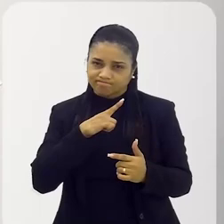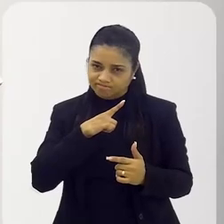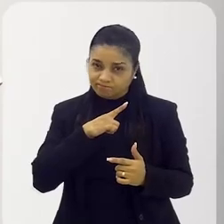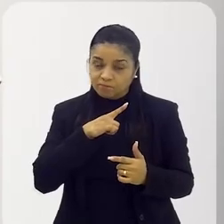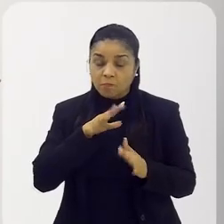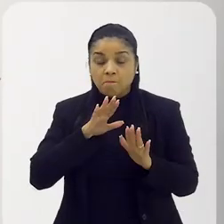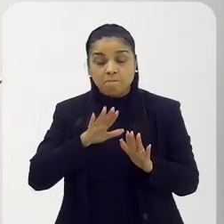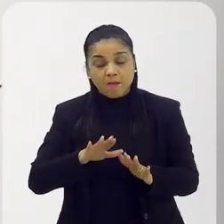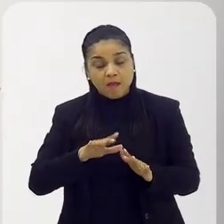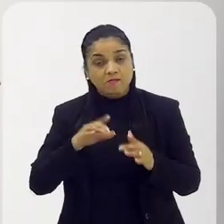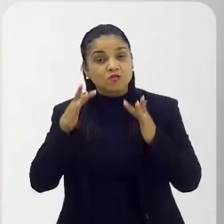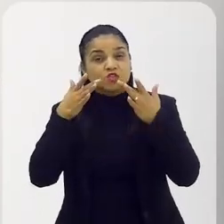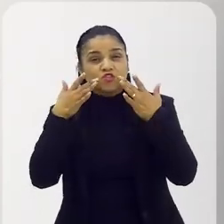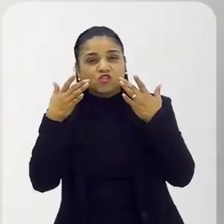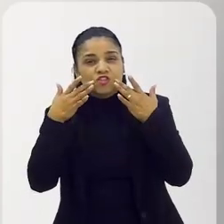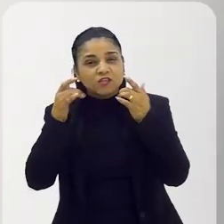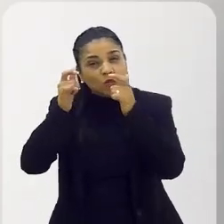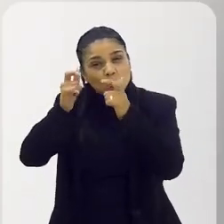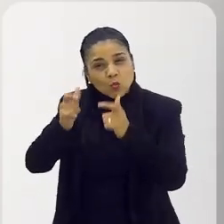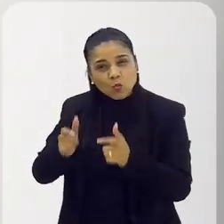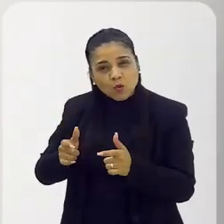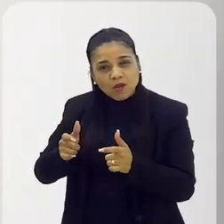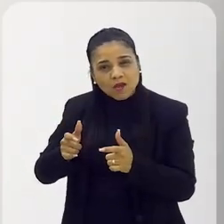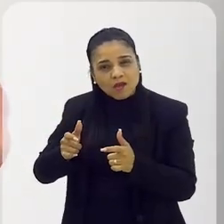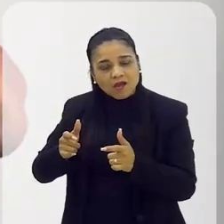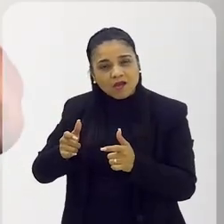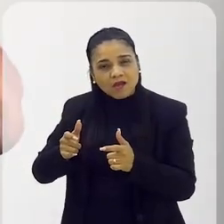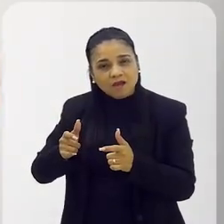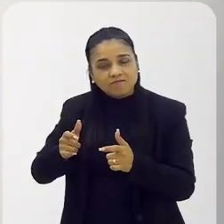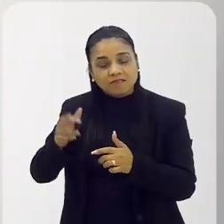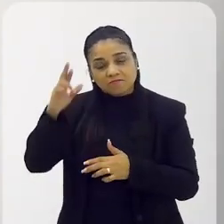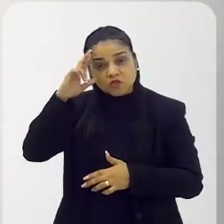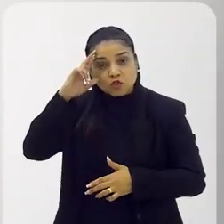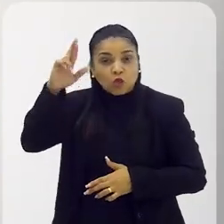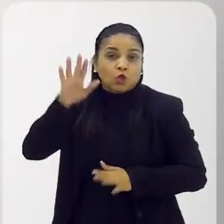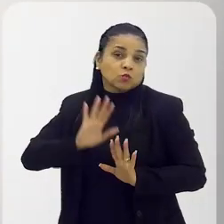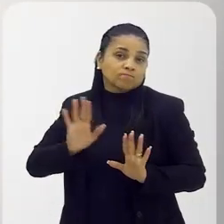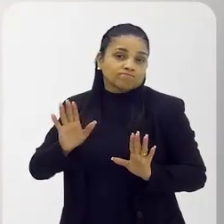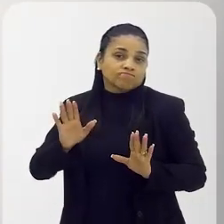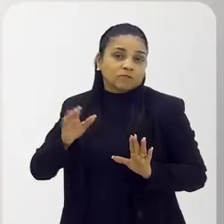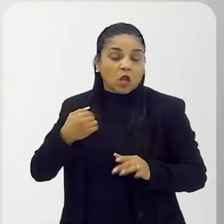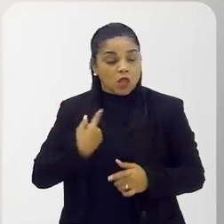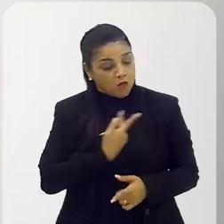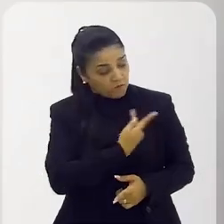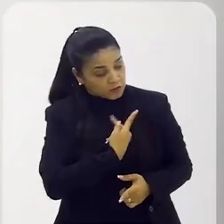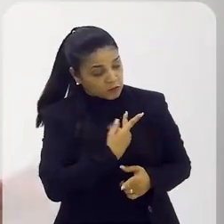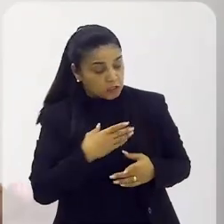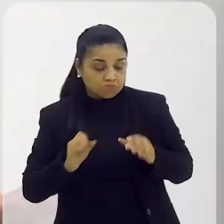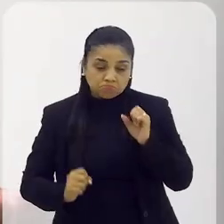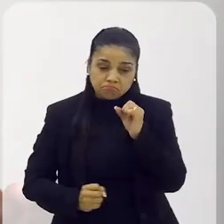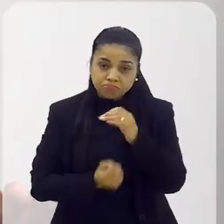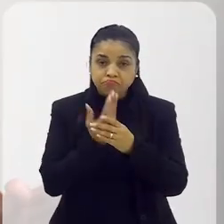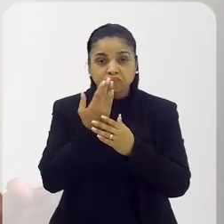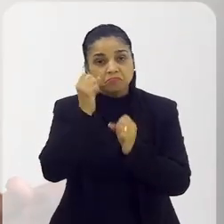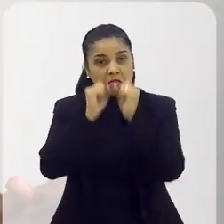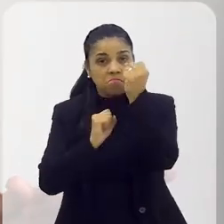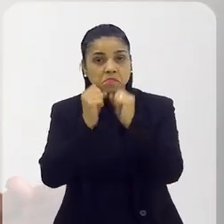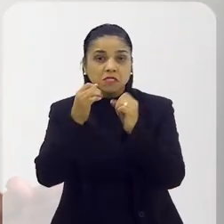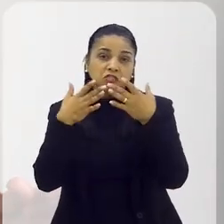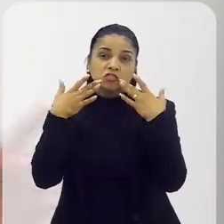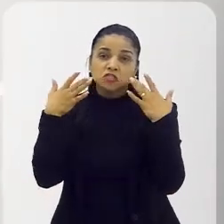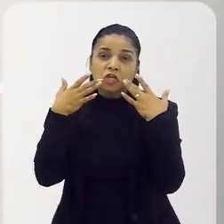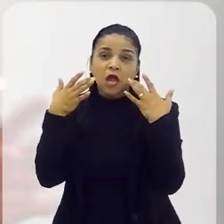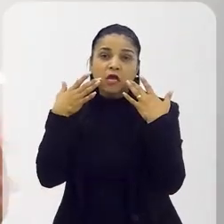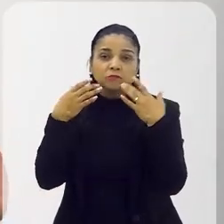mas você pelo menos, é um lugar onde você pode ser dono. A gente pode, eu e você, montar uma empresa de